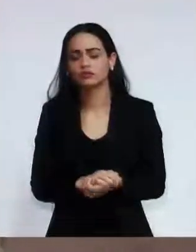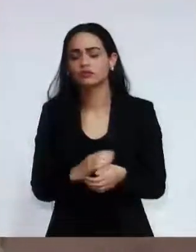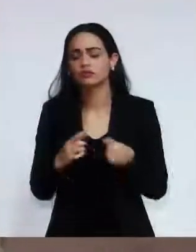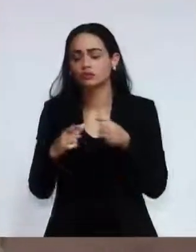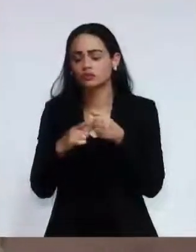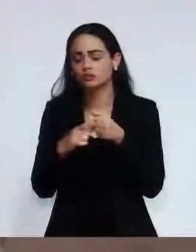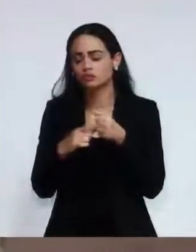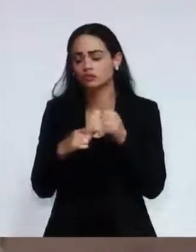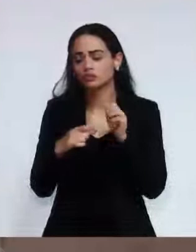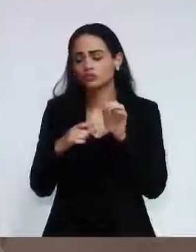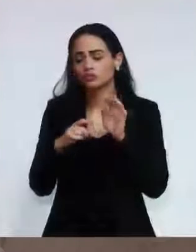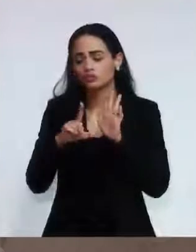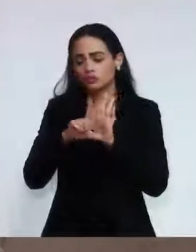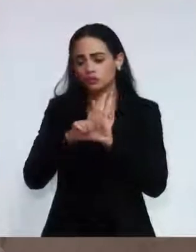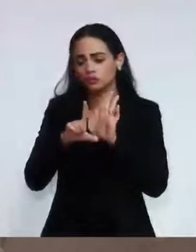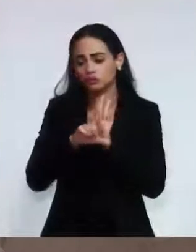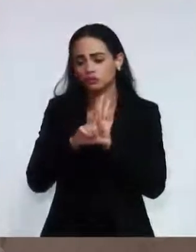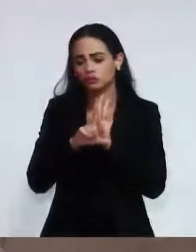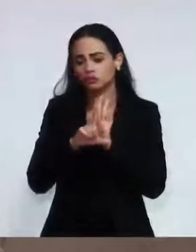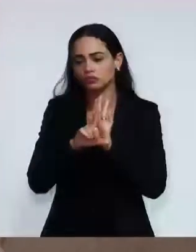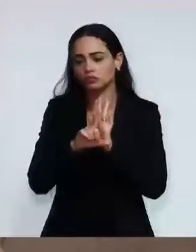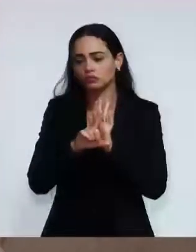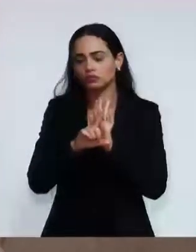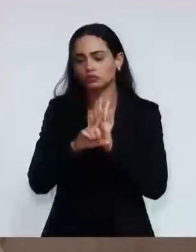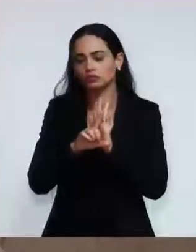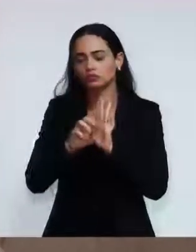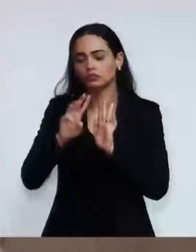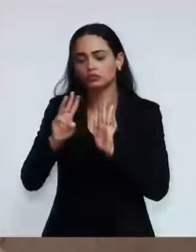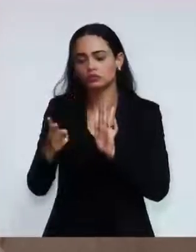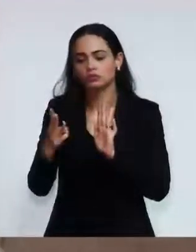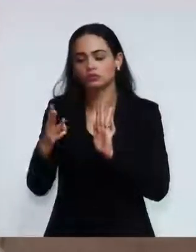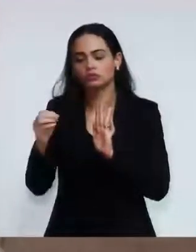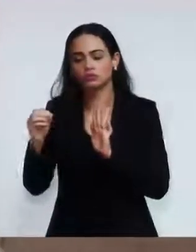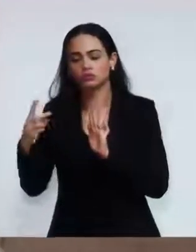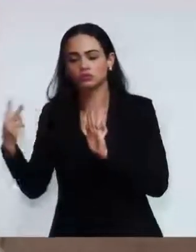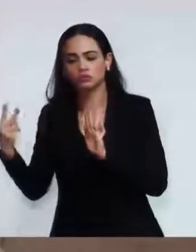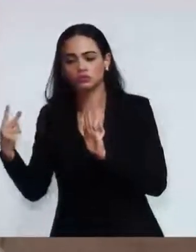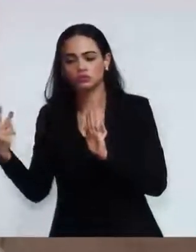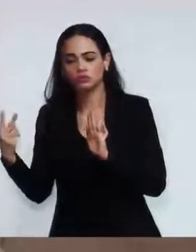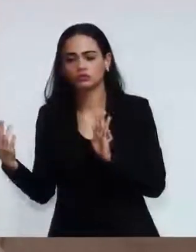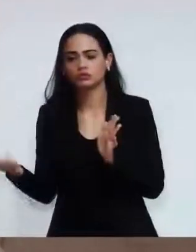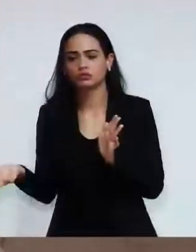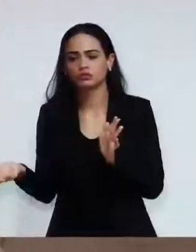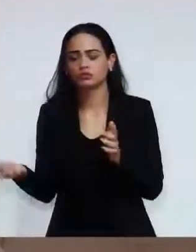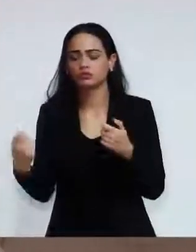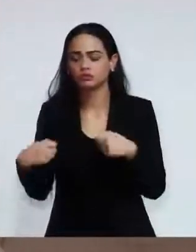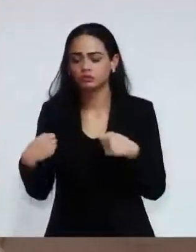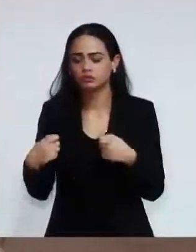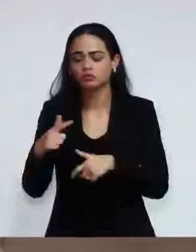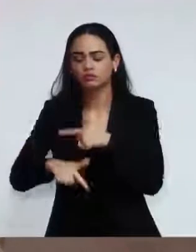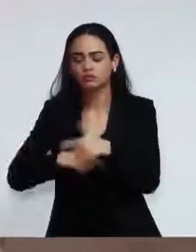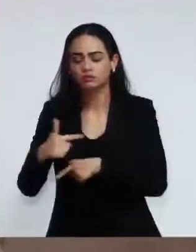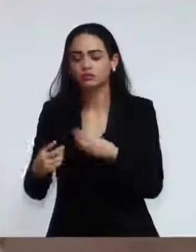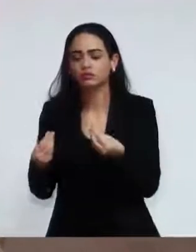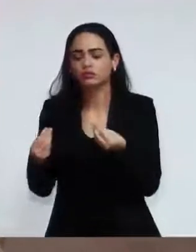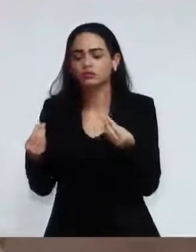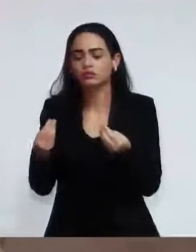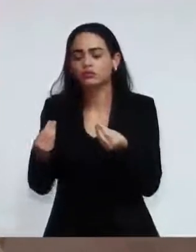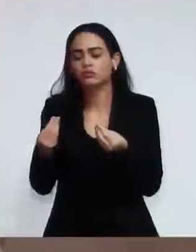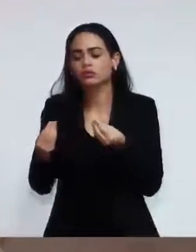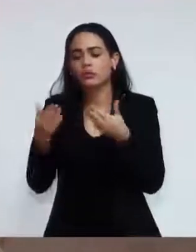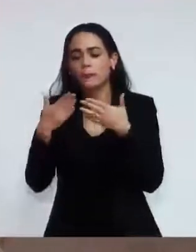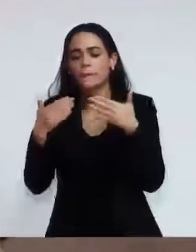a Lei 3.022, o artigo 22 da Lei 124. Vamos pôr em par... para melhorar.